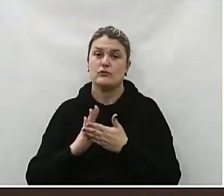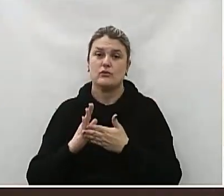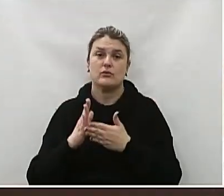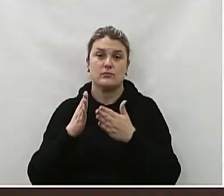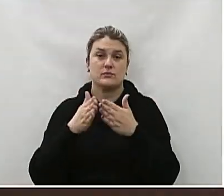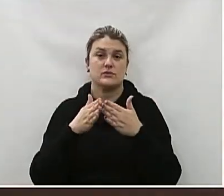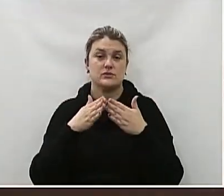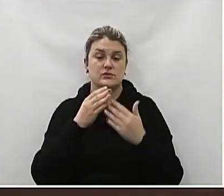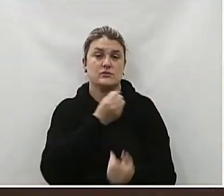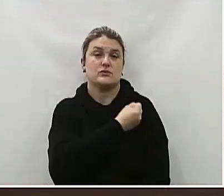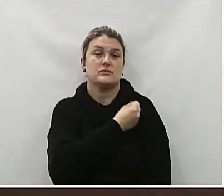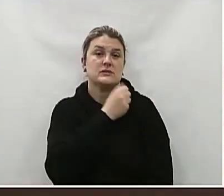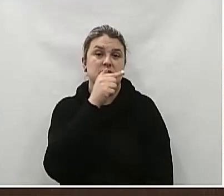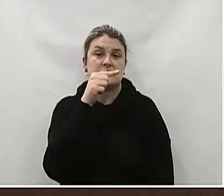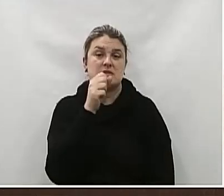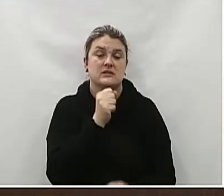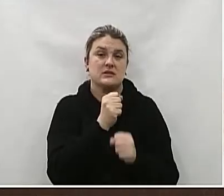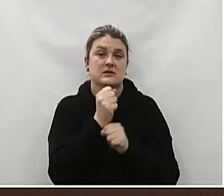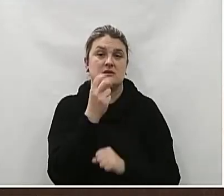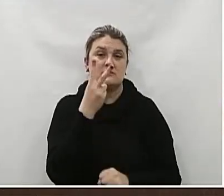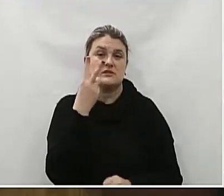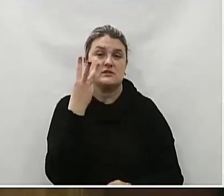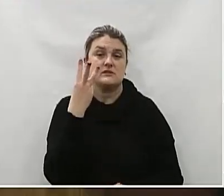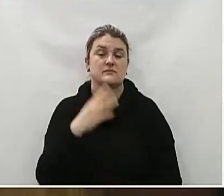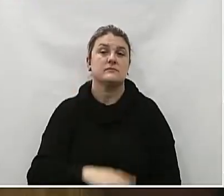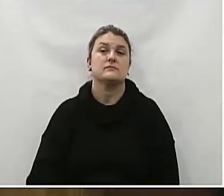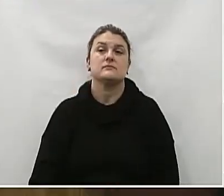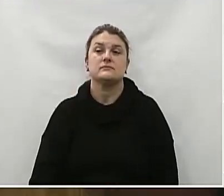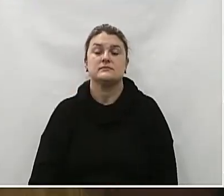O requerimento De número 70 De 2023